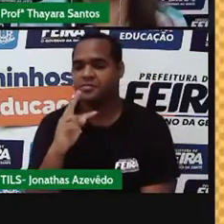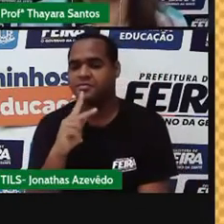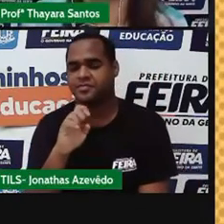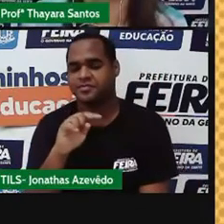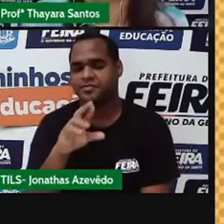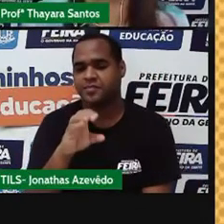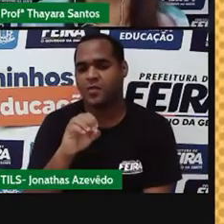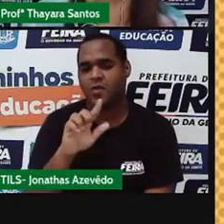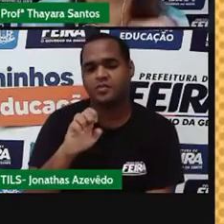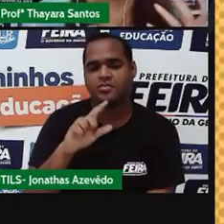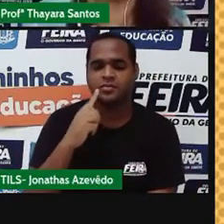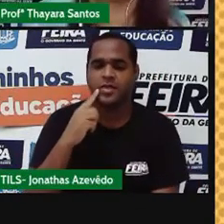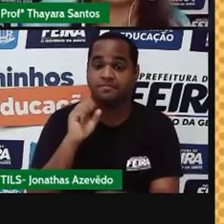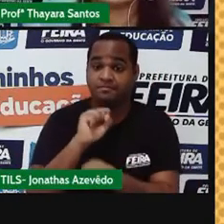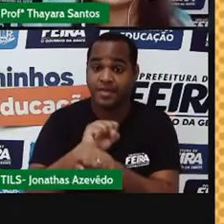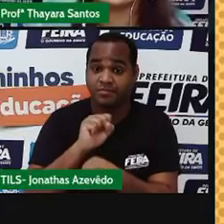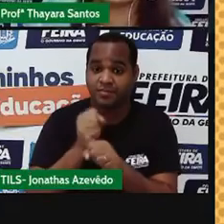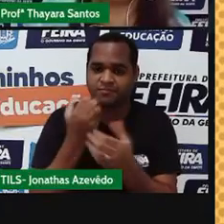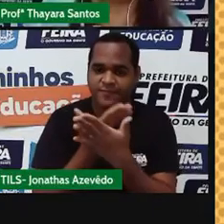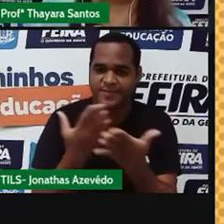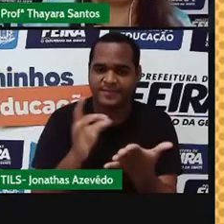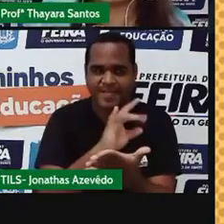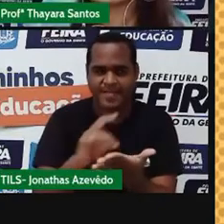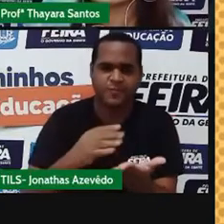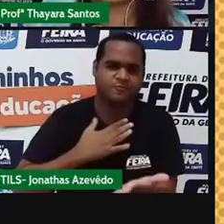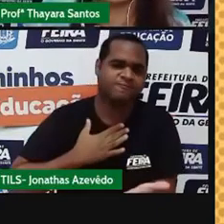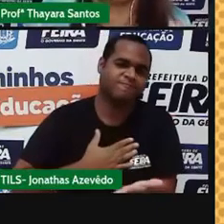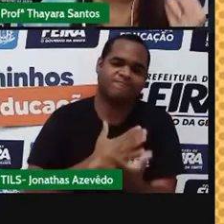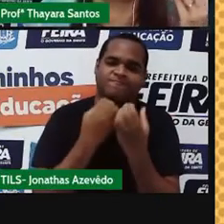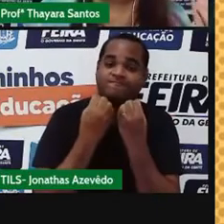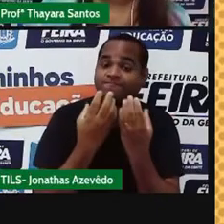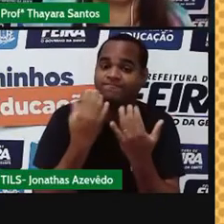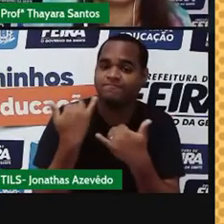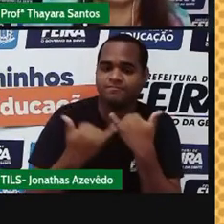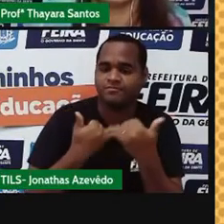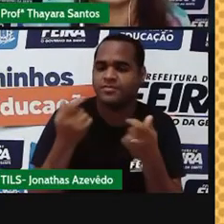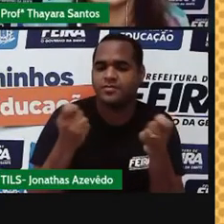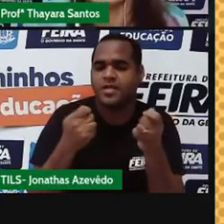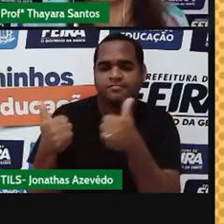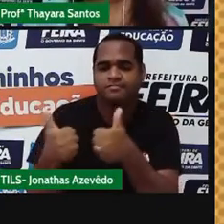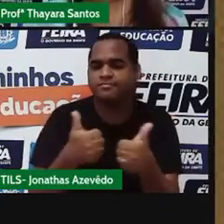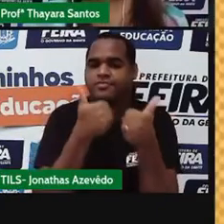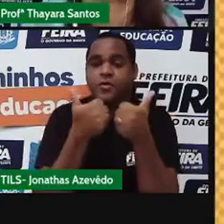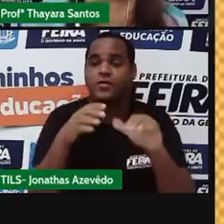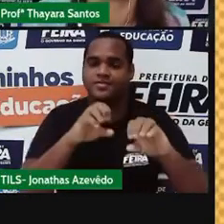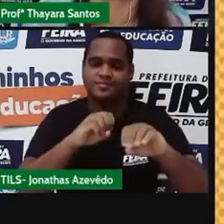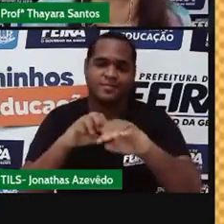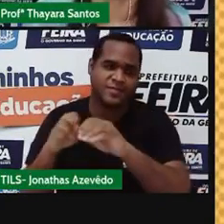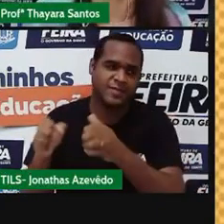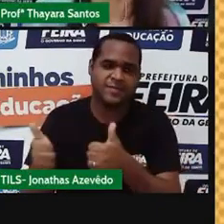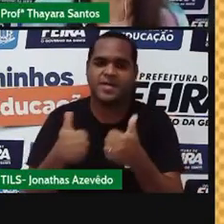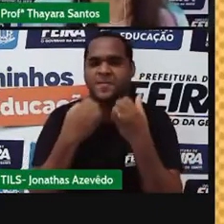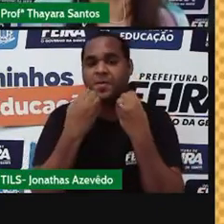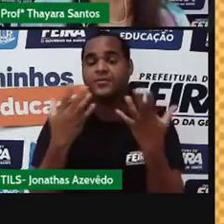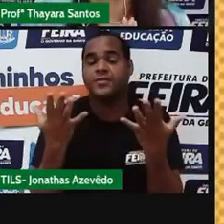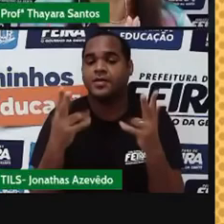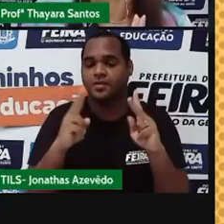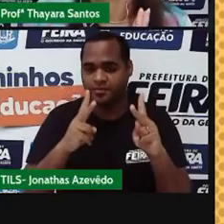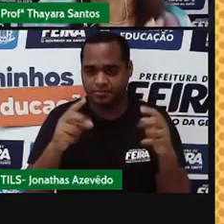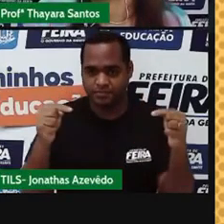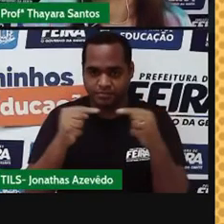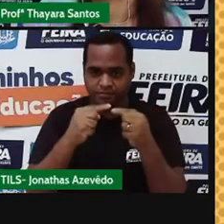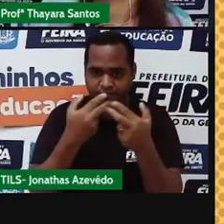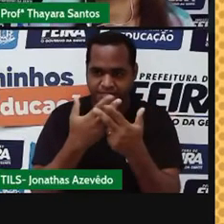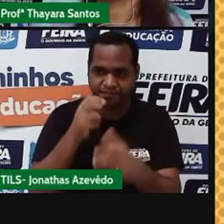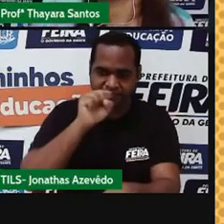Eu espero que vocês gostem do joguinho, se divirtam, que tenham curtido a nossa aula de hoje. Agora, a gente vai precisar